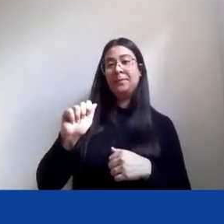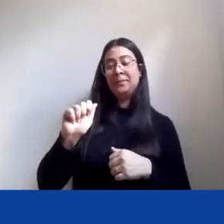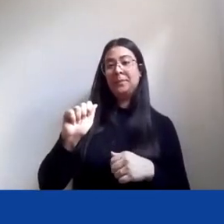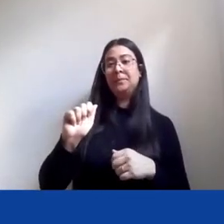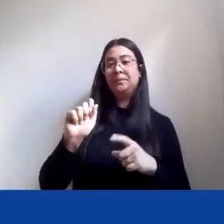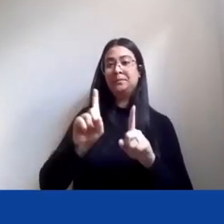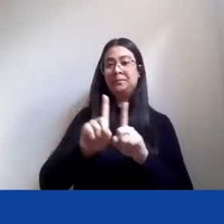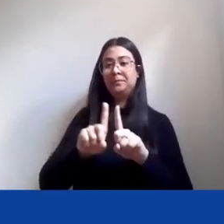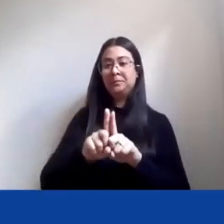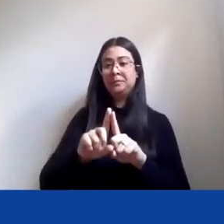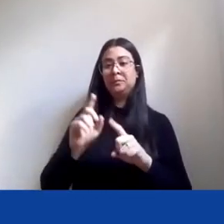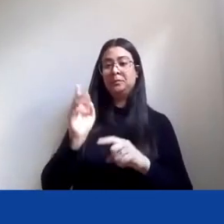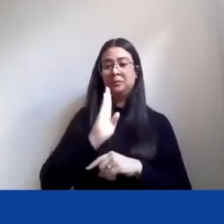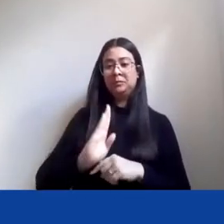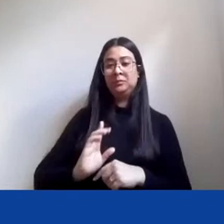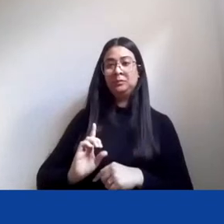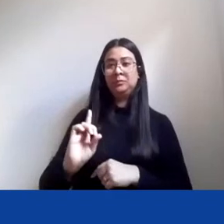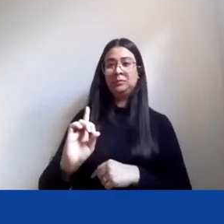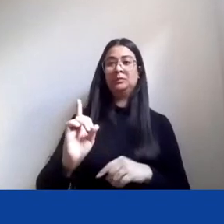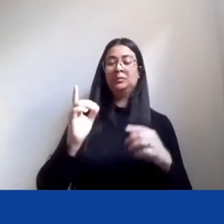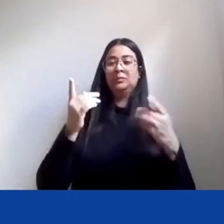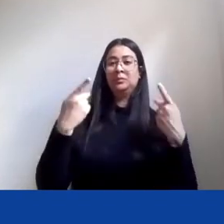Direitos Humanos, Pesquisa e Pós-Graduação.